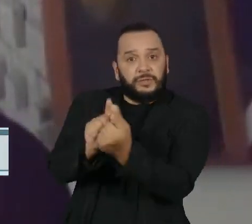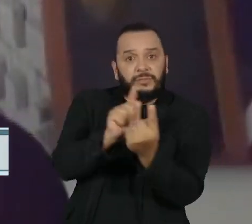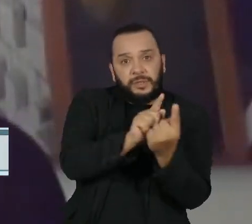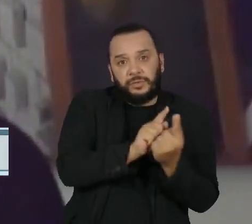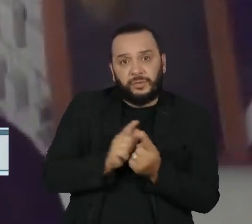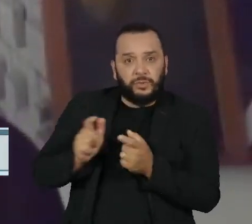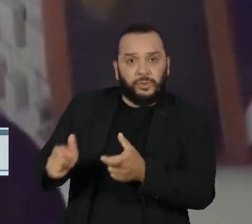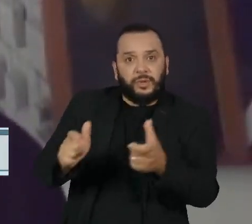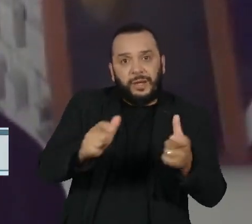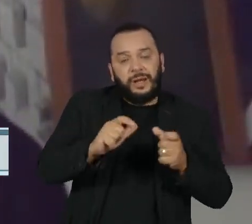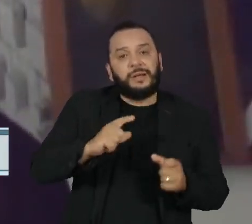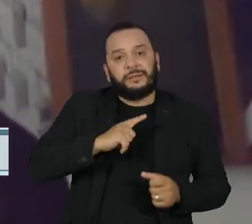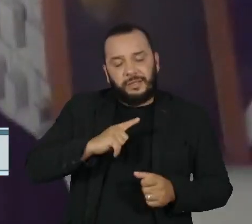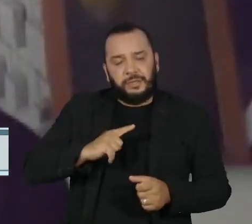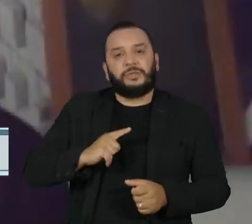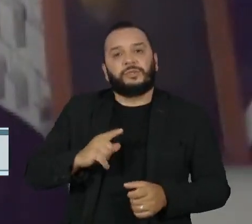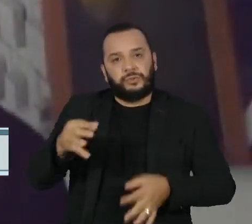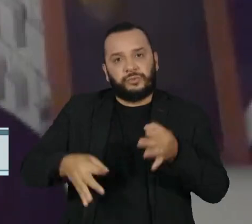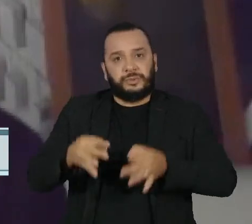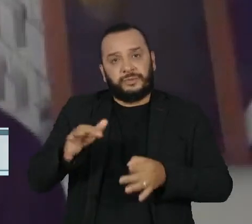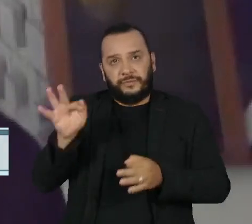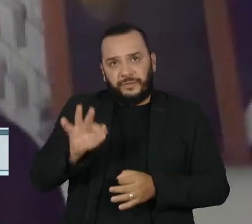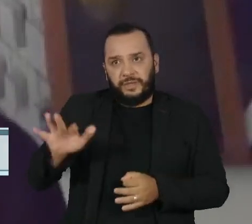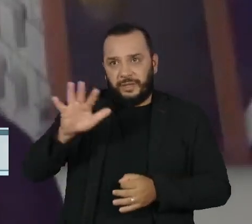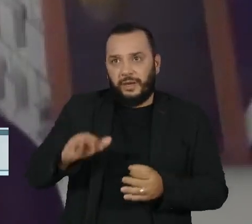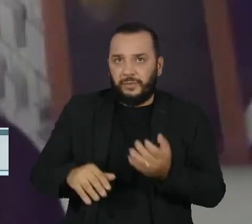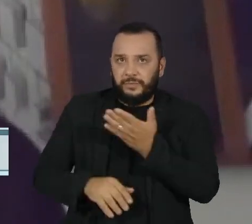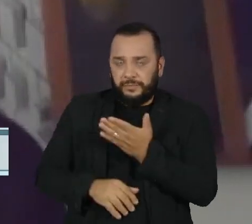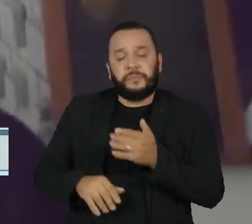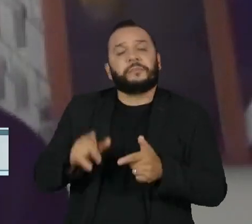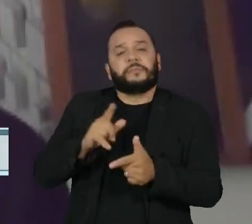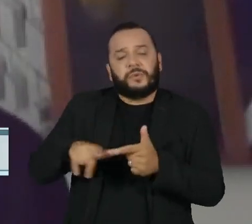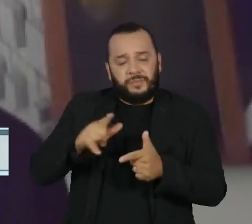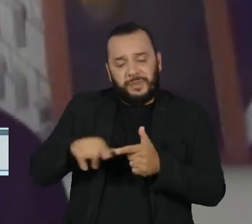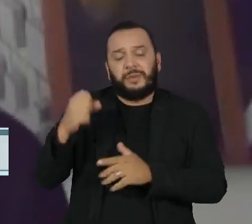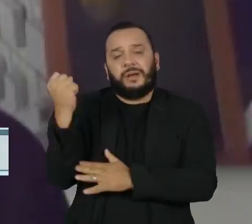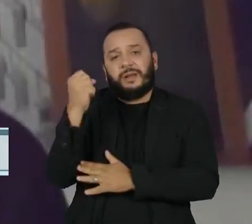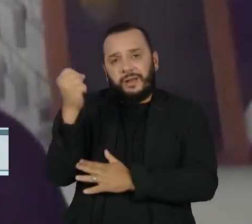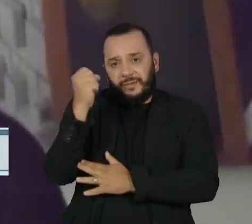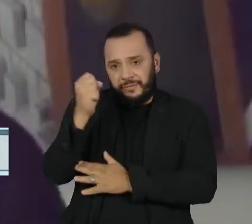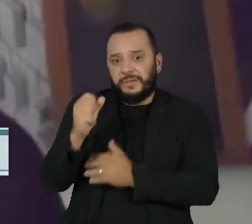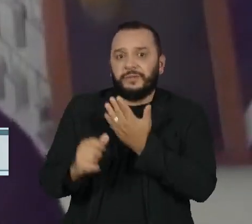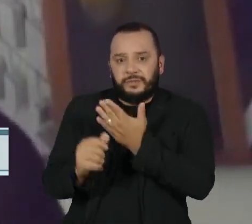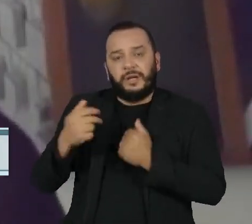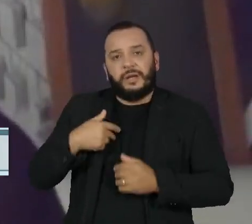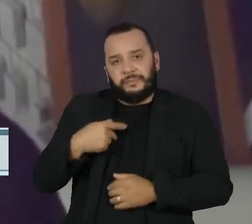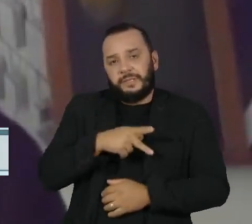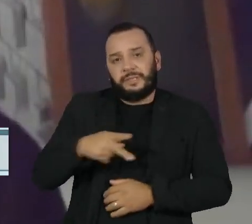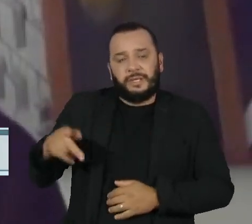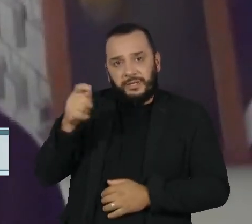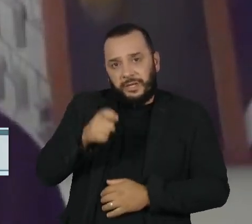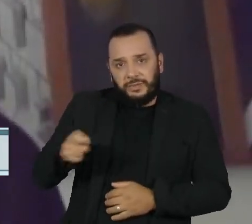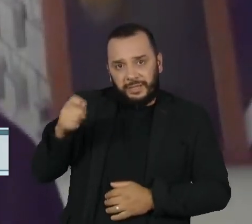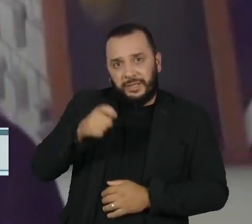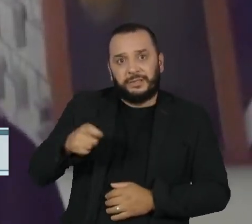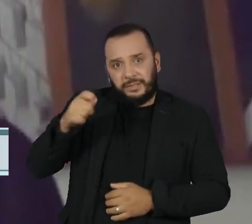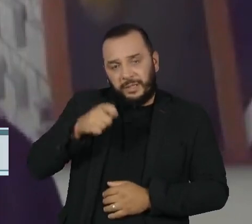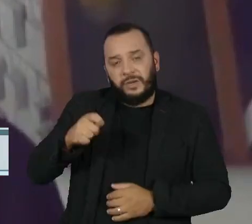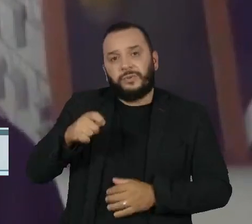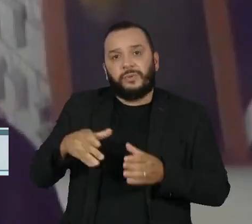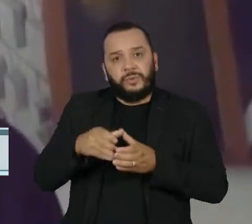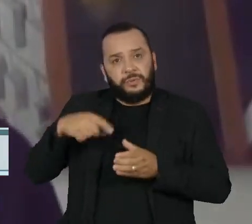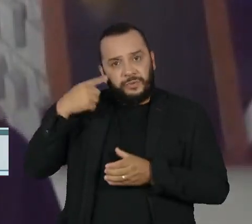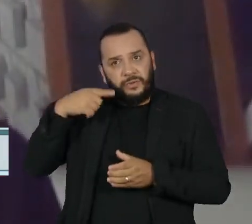agravar as desigualdades do país, como analisa a presidente da Associação Nacional das Defensoras e Defensores Públicos Federais.